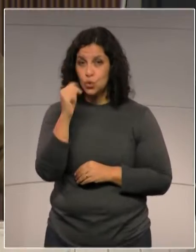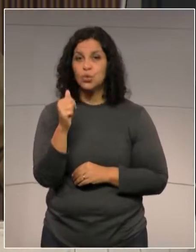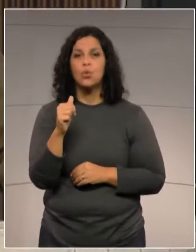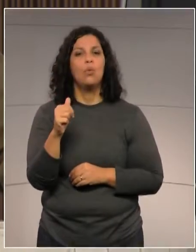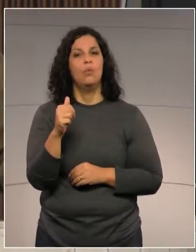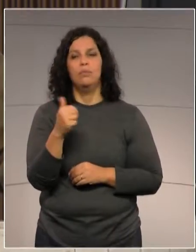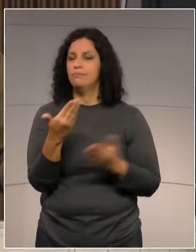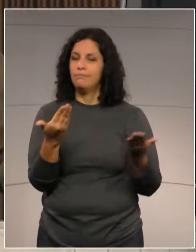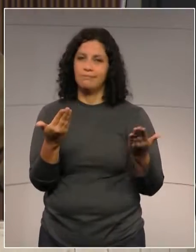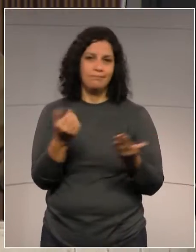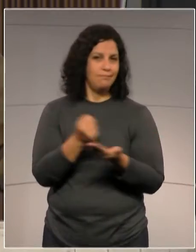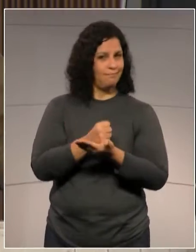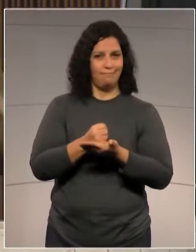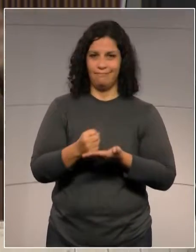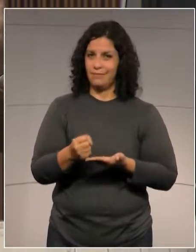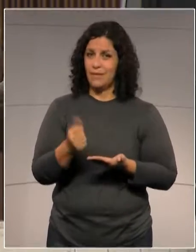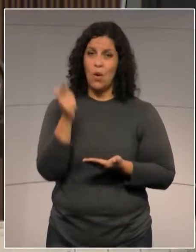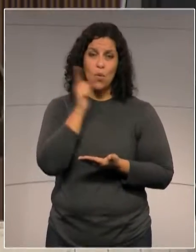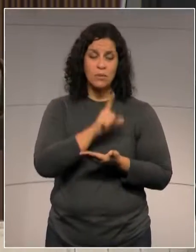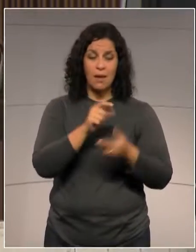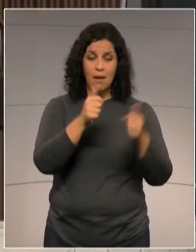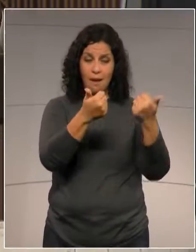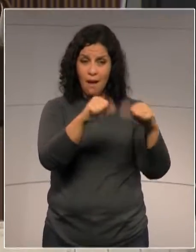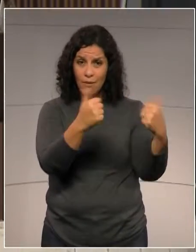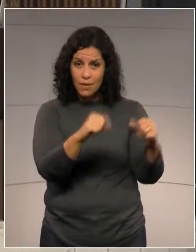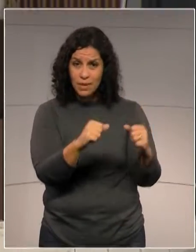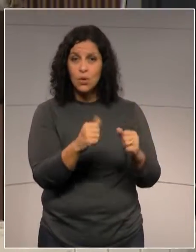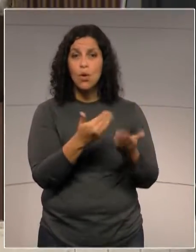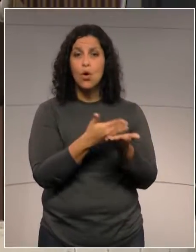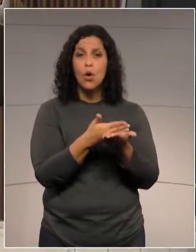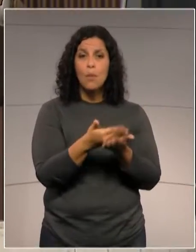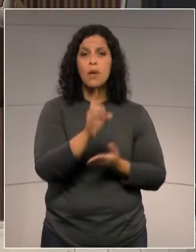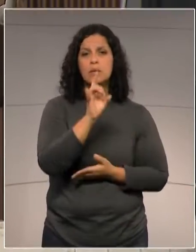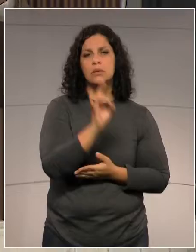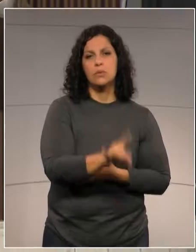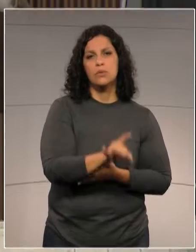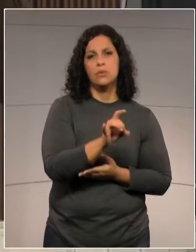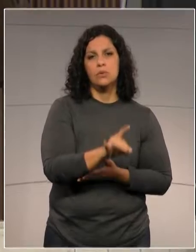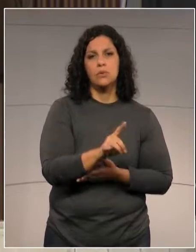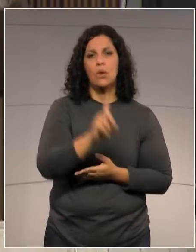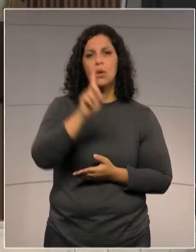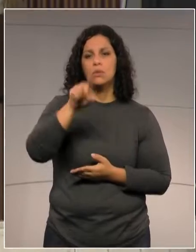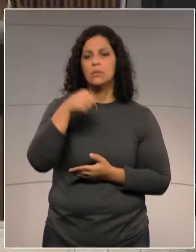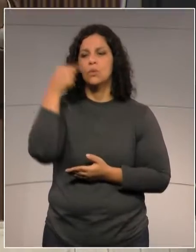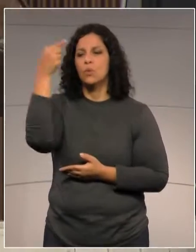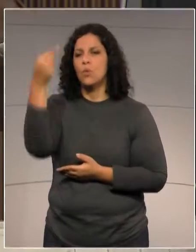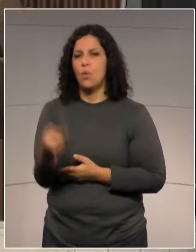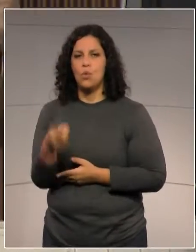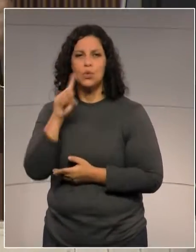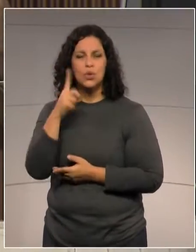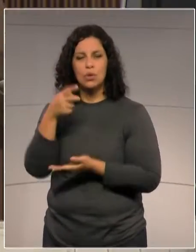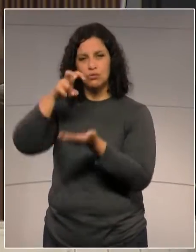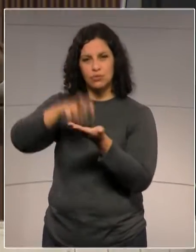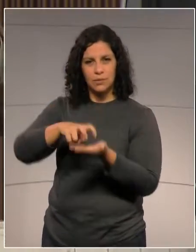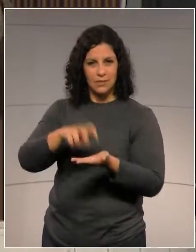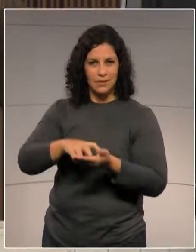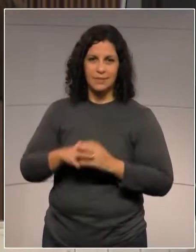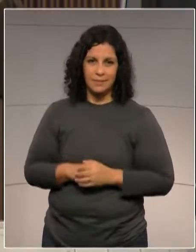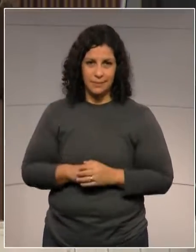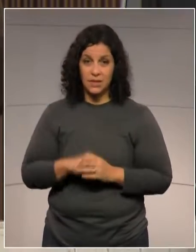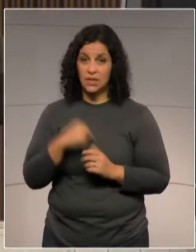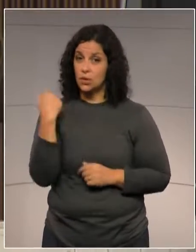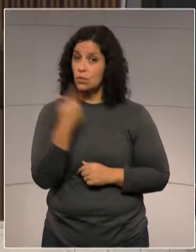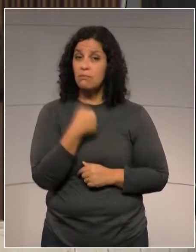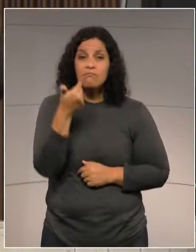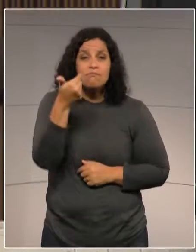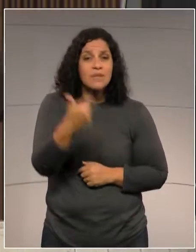e um minuto, os exames só serão iniciados no outro dia pela manhã. Nós